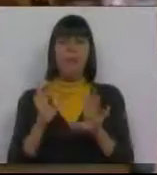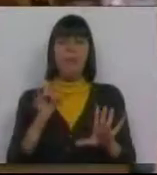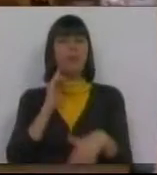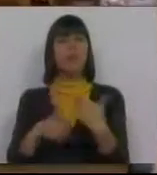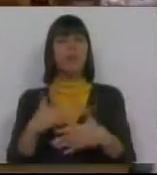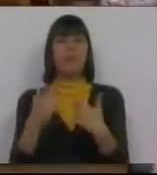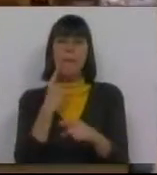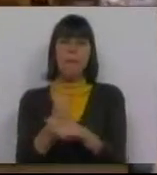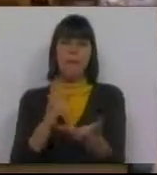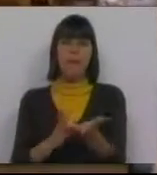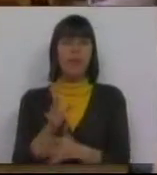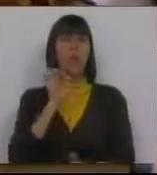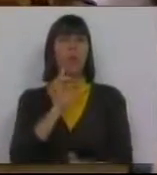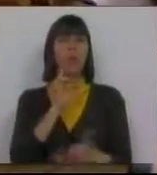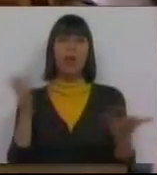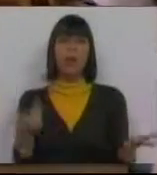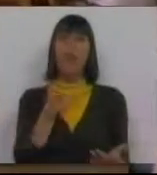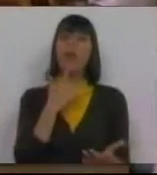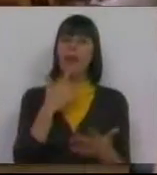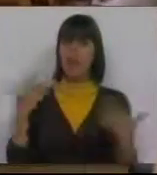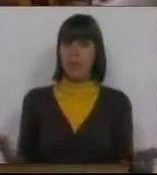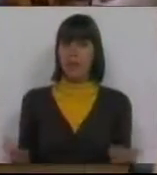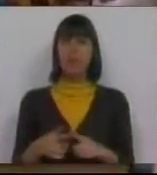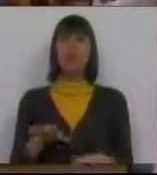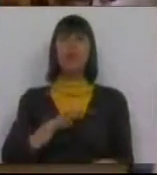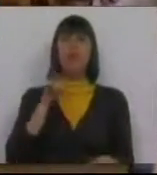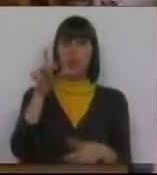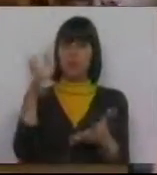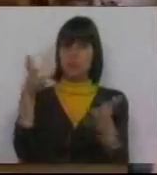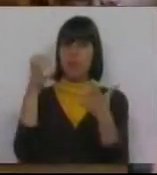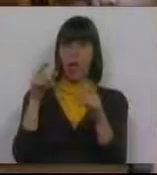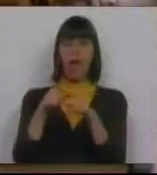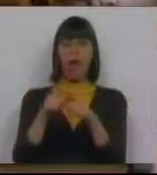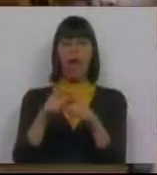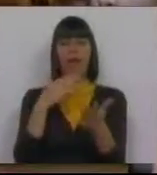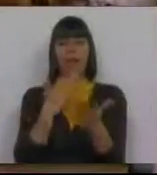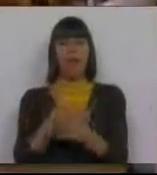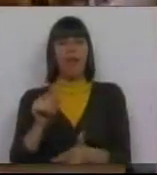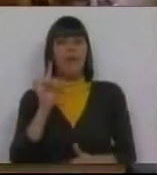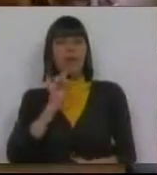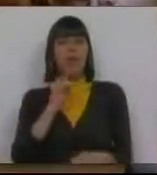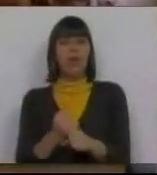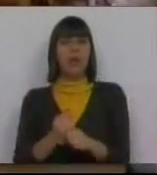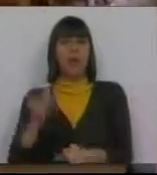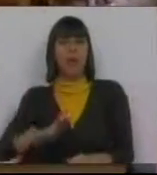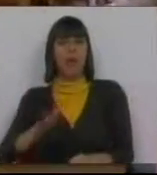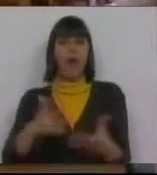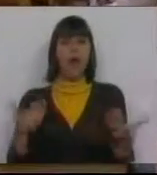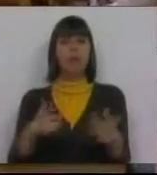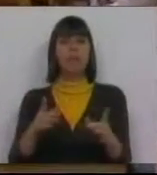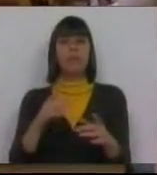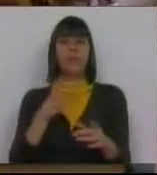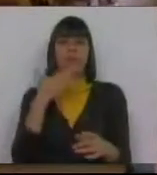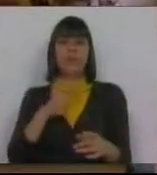continuam a manter a qualidade, o que significa que o que os senhores querem é embaratecer o valor do trabalho e